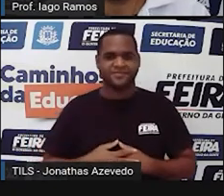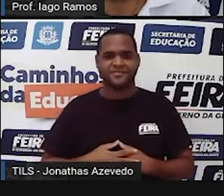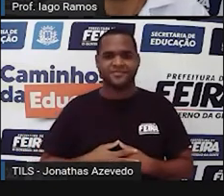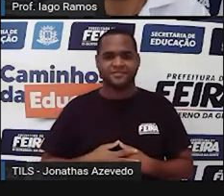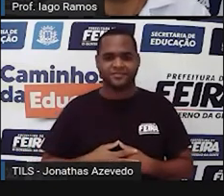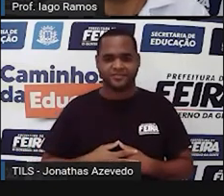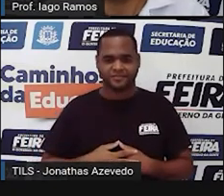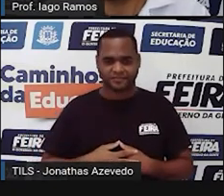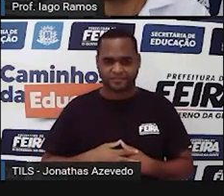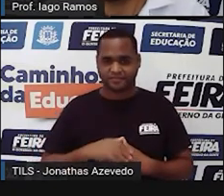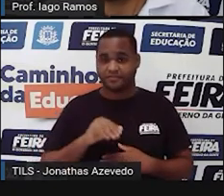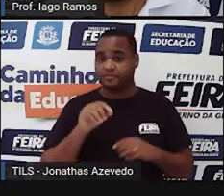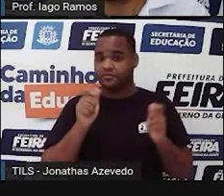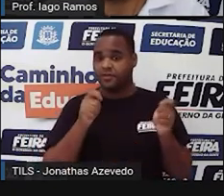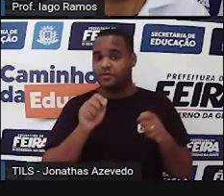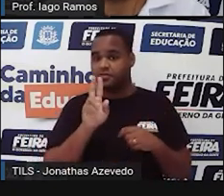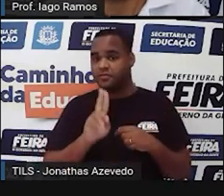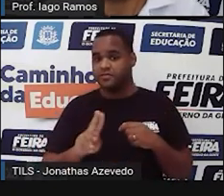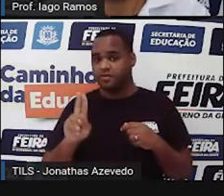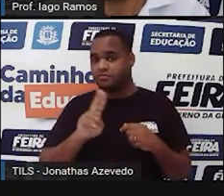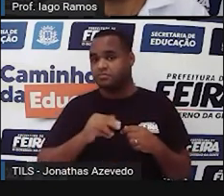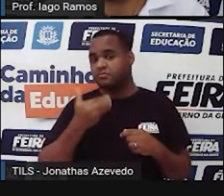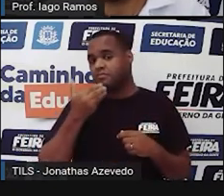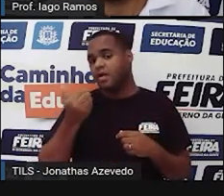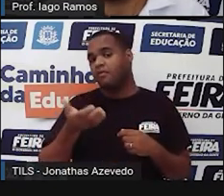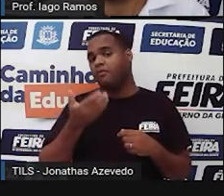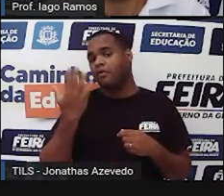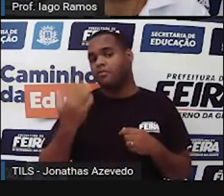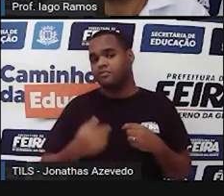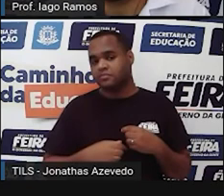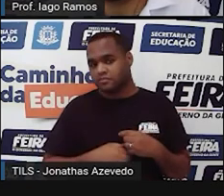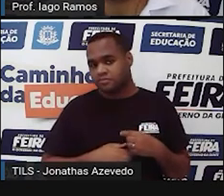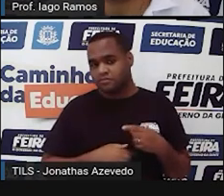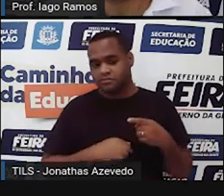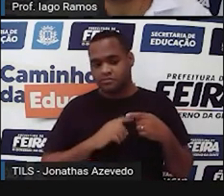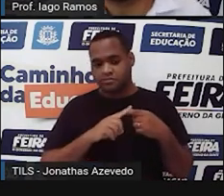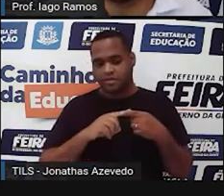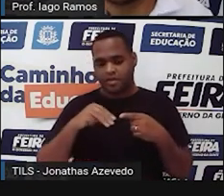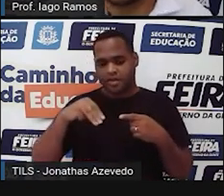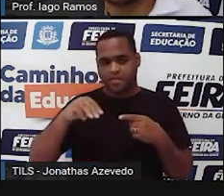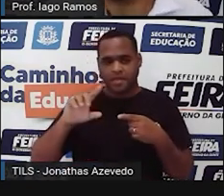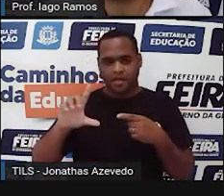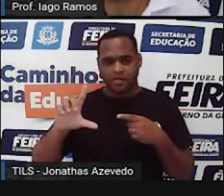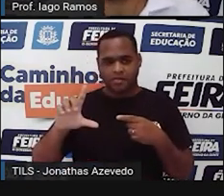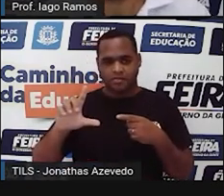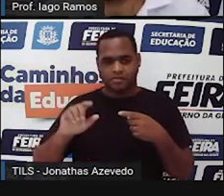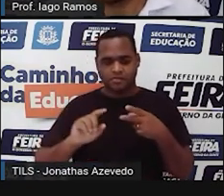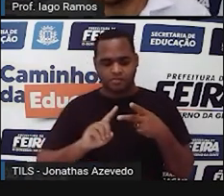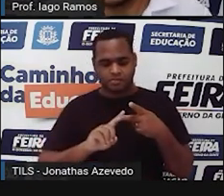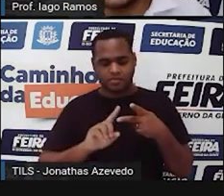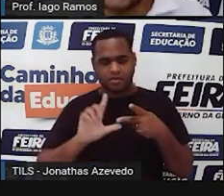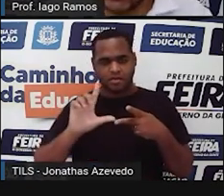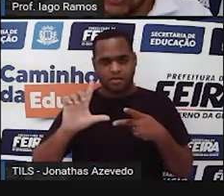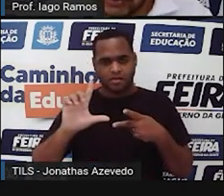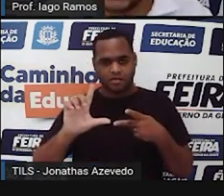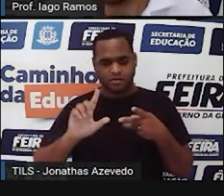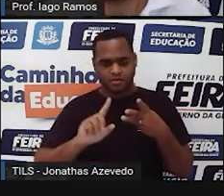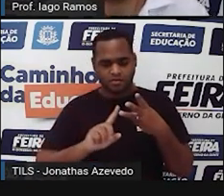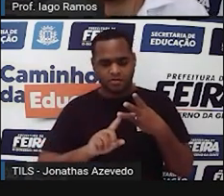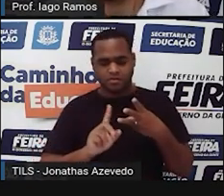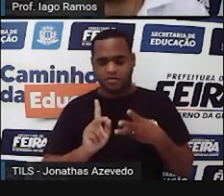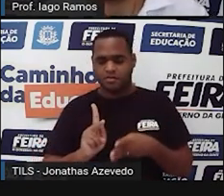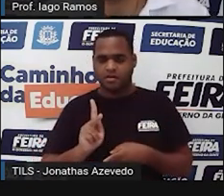Qual a unidade mais adequada para esse balde? É mililitro, é litro